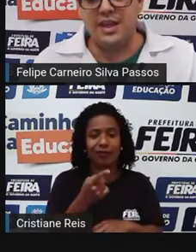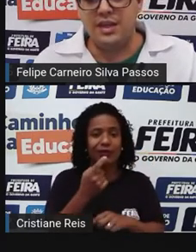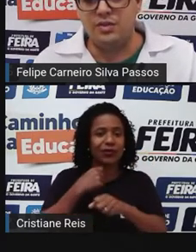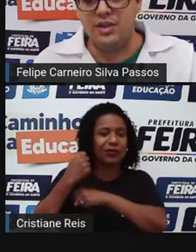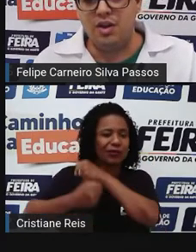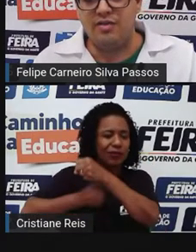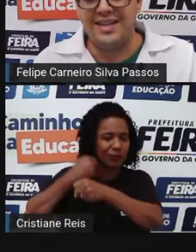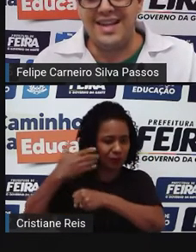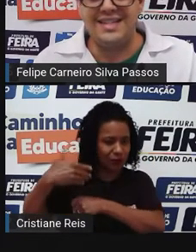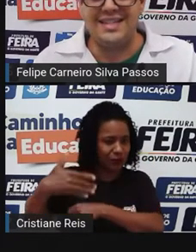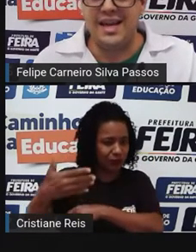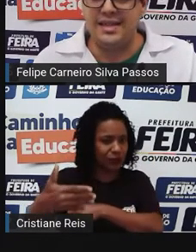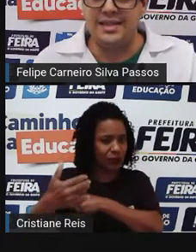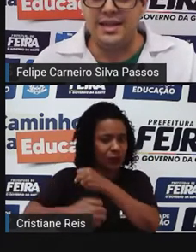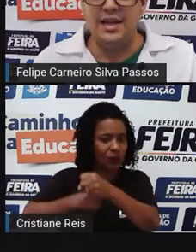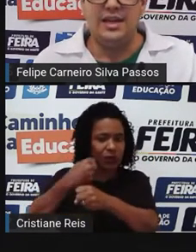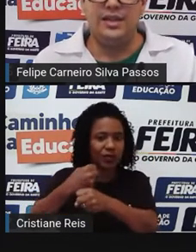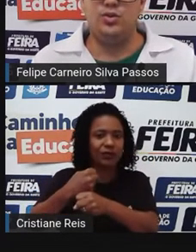1996,